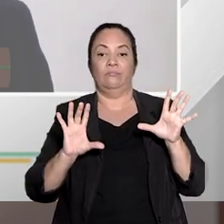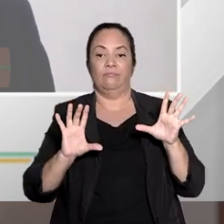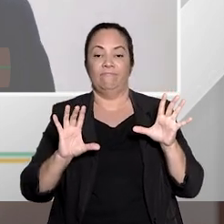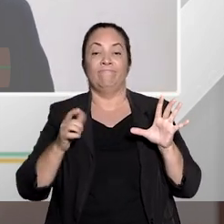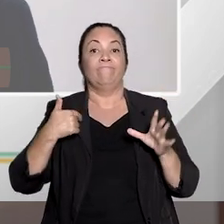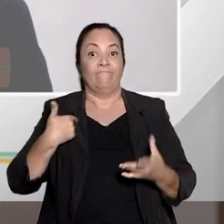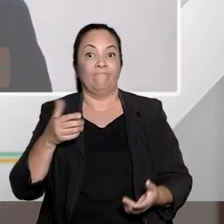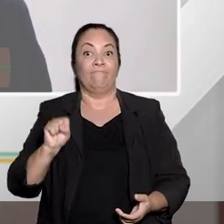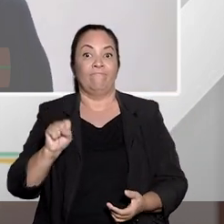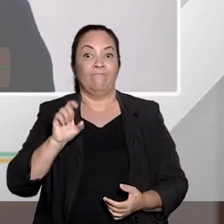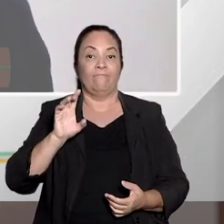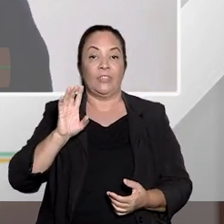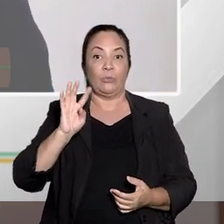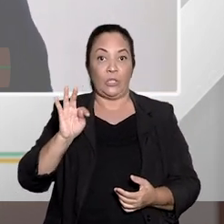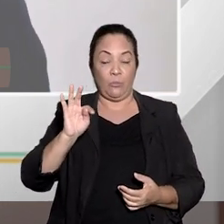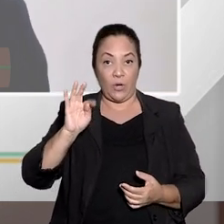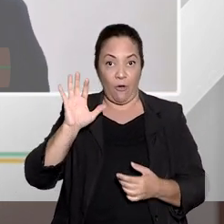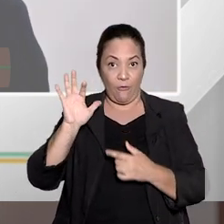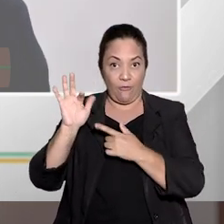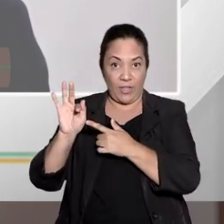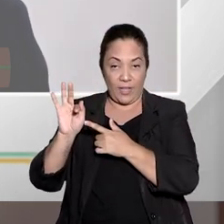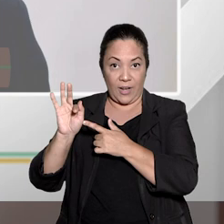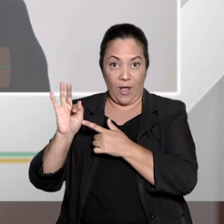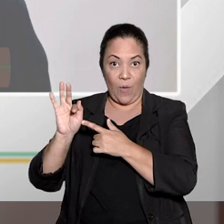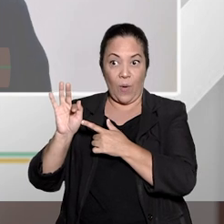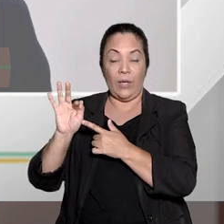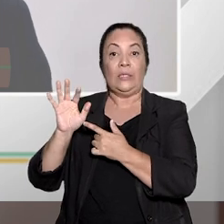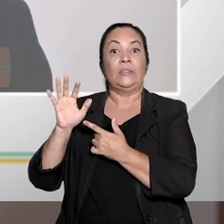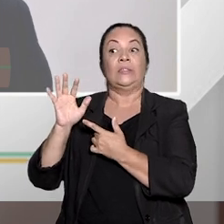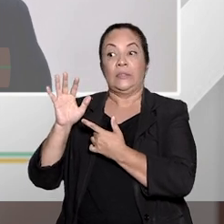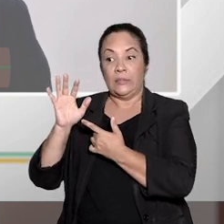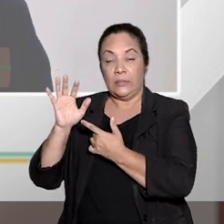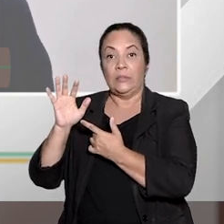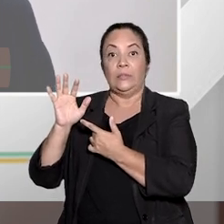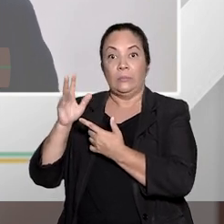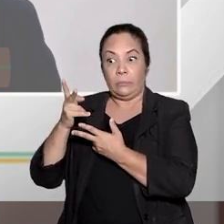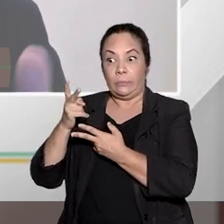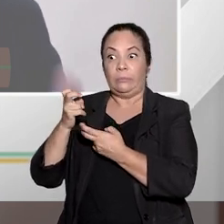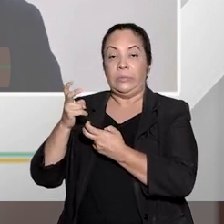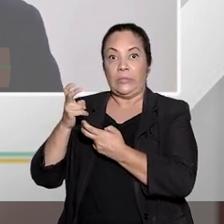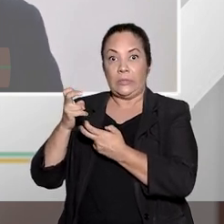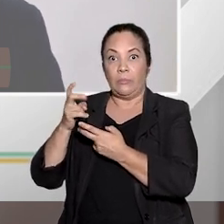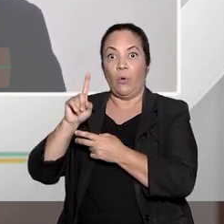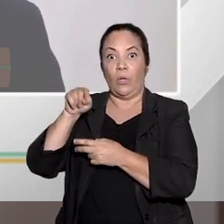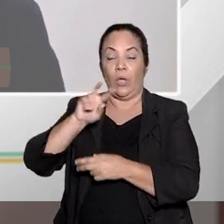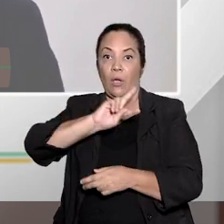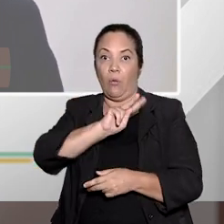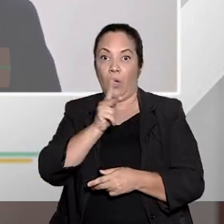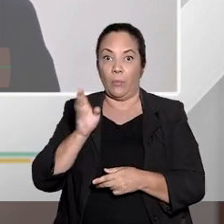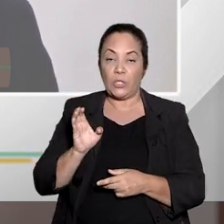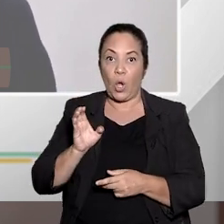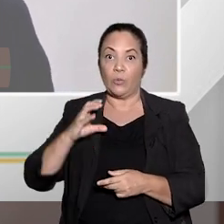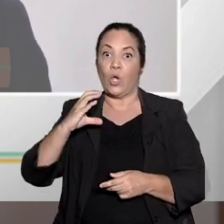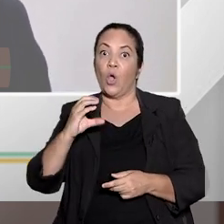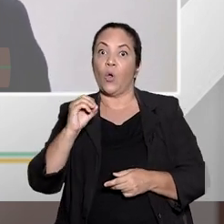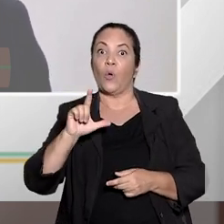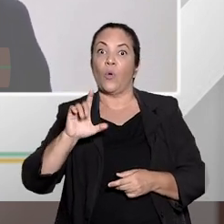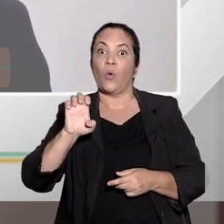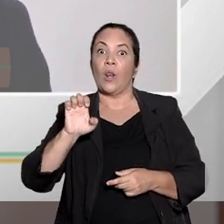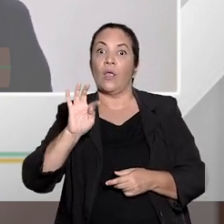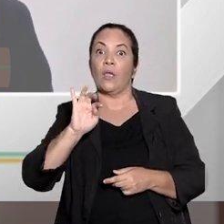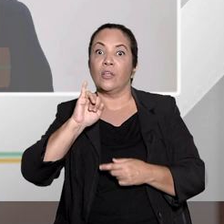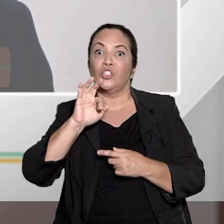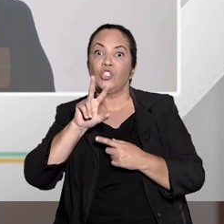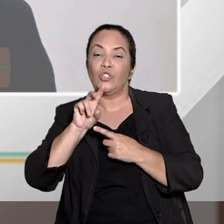o Supremo Tribunal Federal admitir expressamente o cabimento do habeas corpus coletivo, impetrado normalmente pela